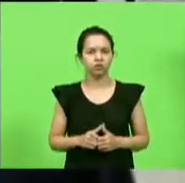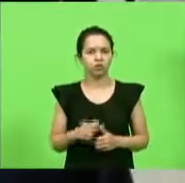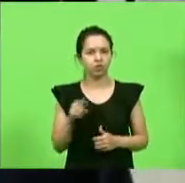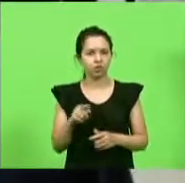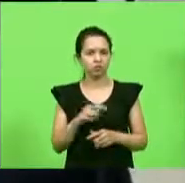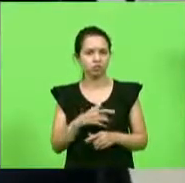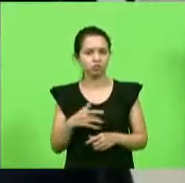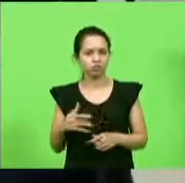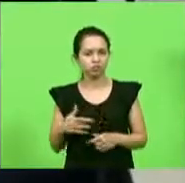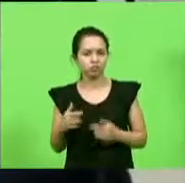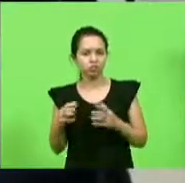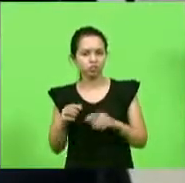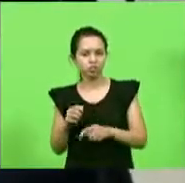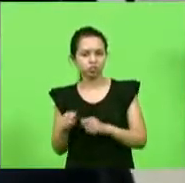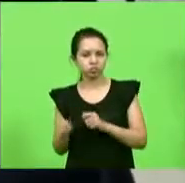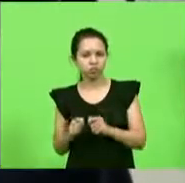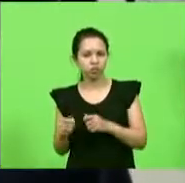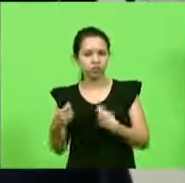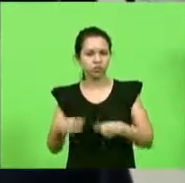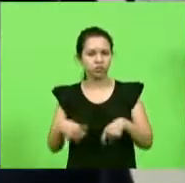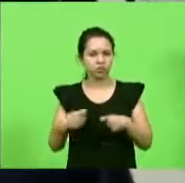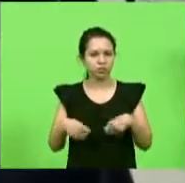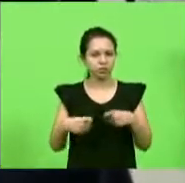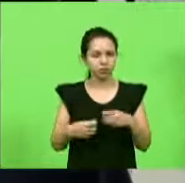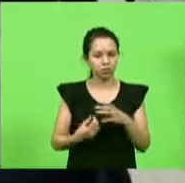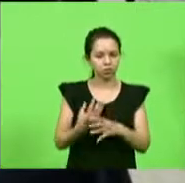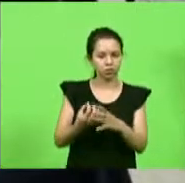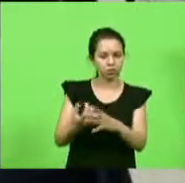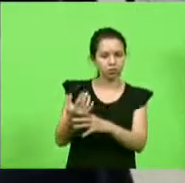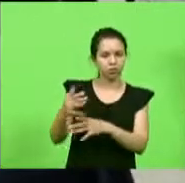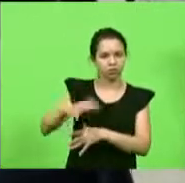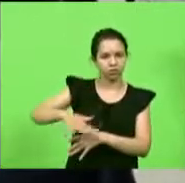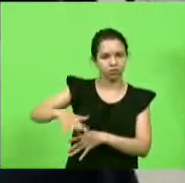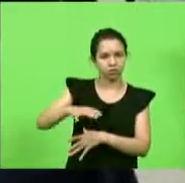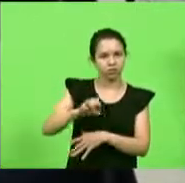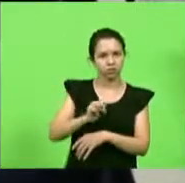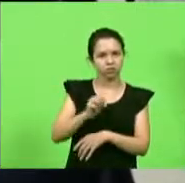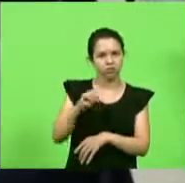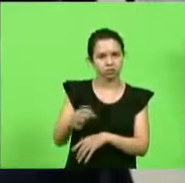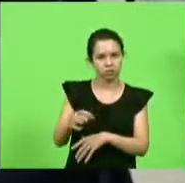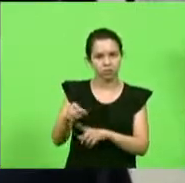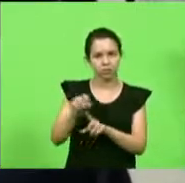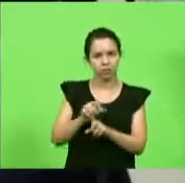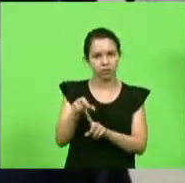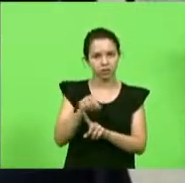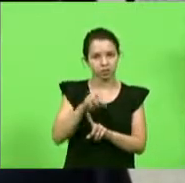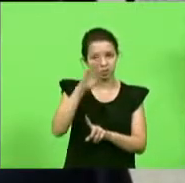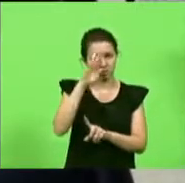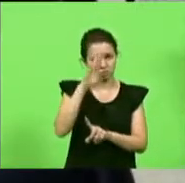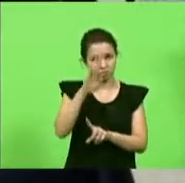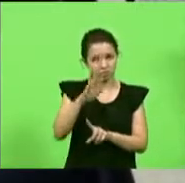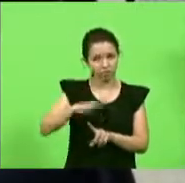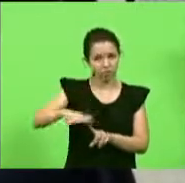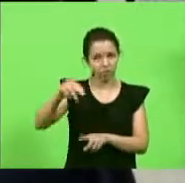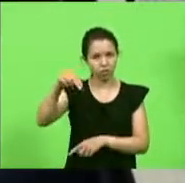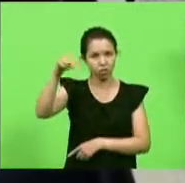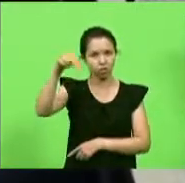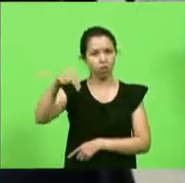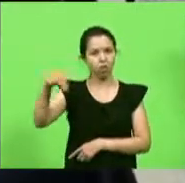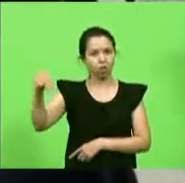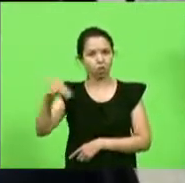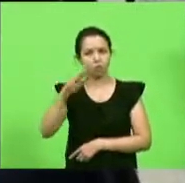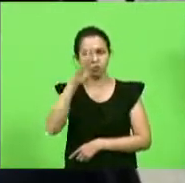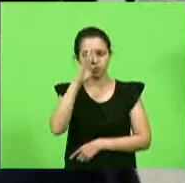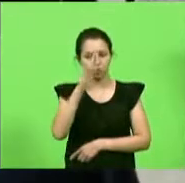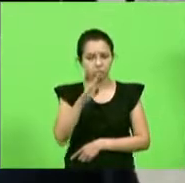sanitárias principalmente em Santa Catarina onde a produção de banana principalmente na região norte e nordeste é a